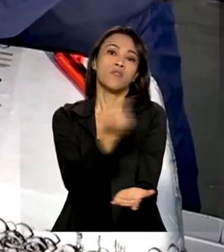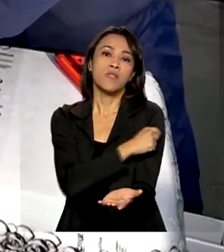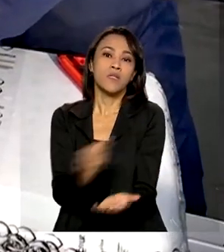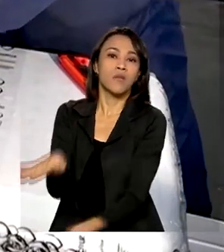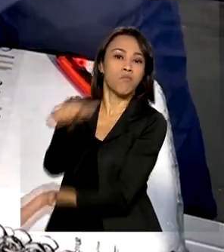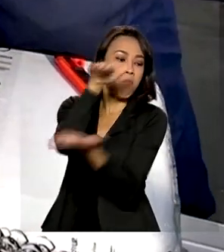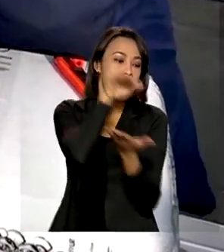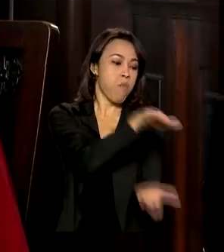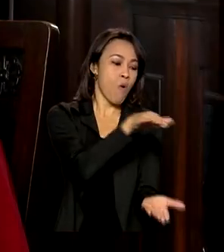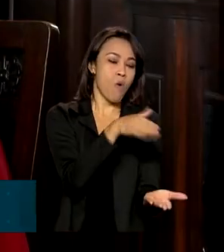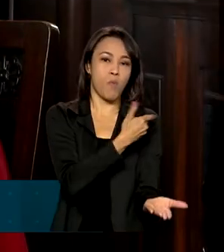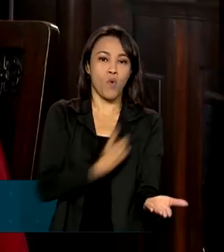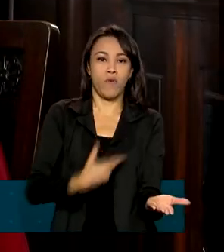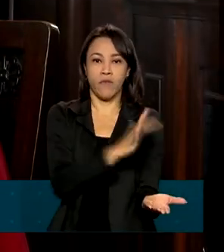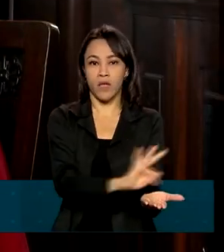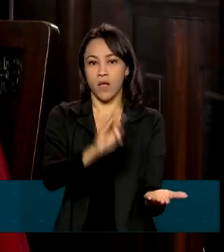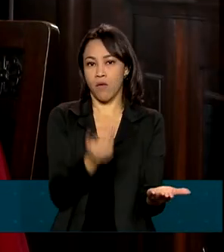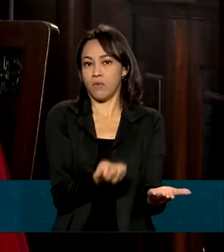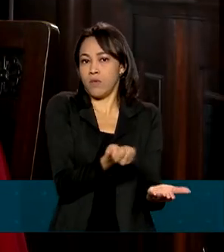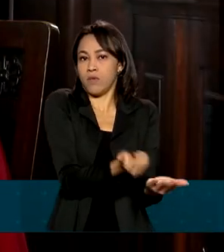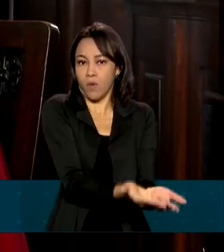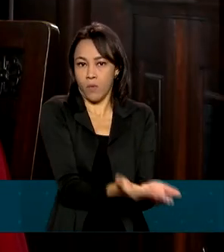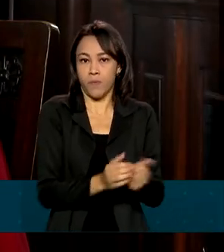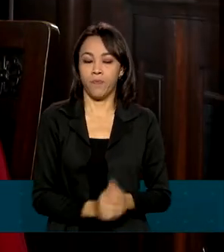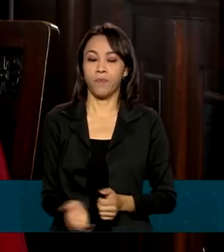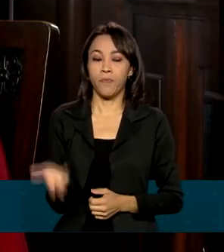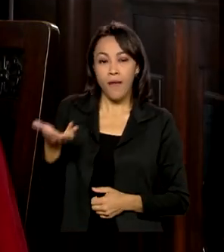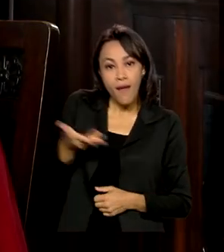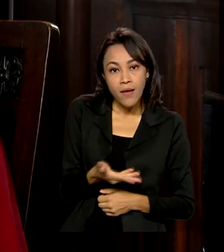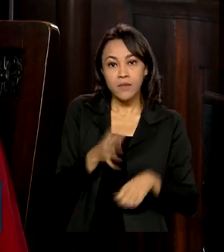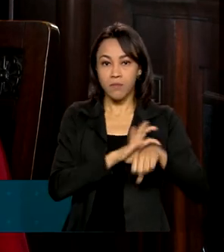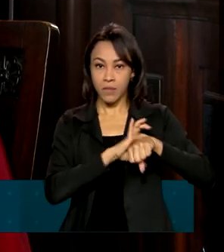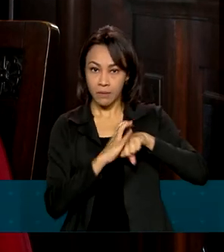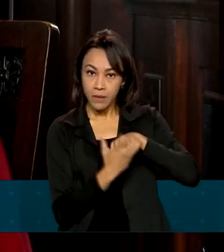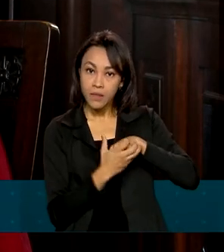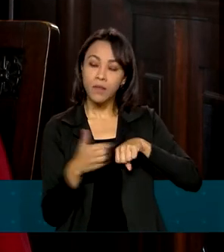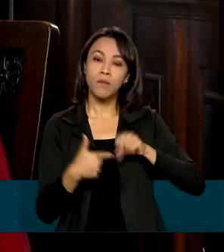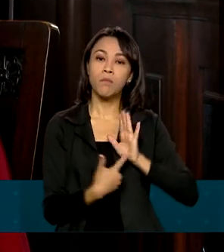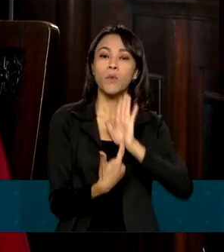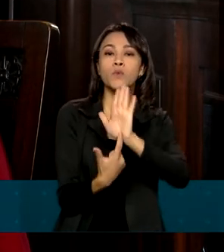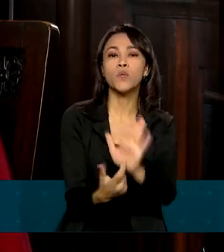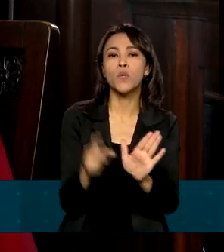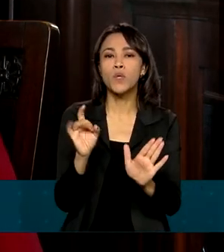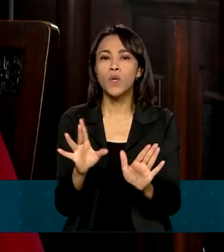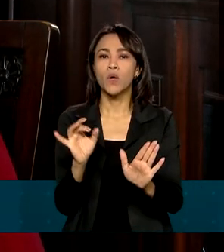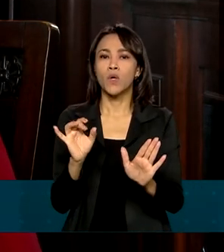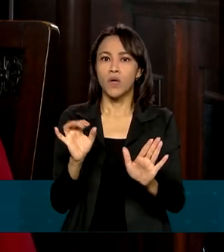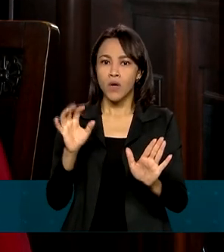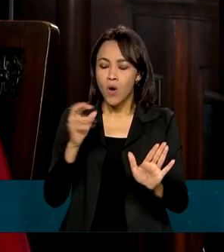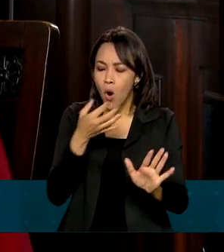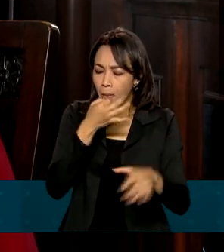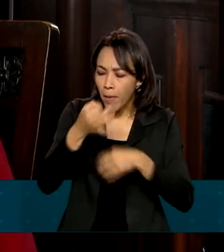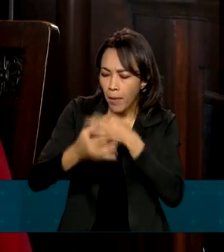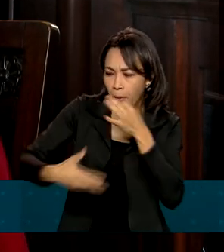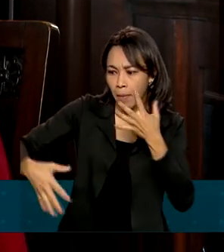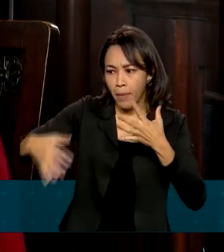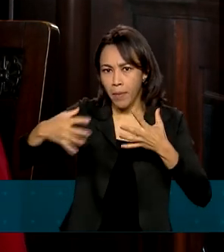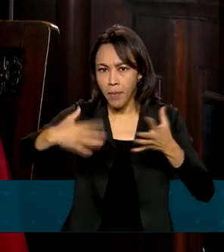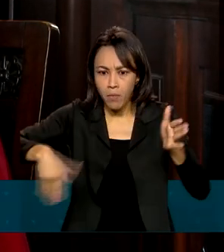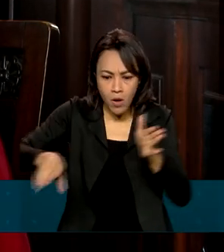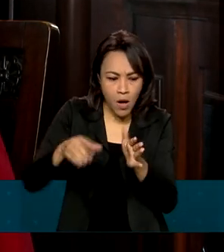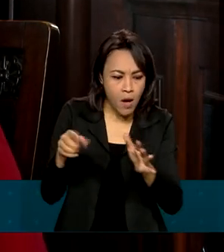governo federal. Essa pandemia mostrou também que só uma visão integrada, que considere